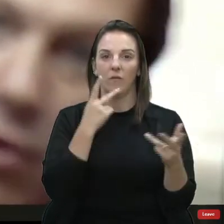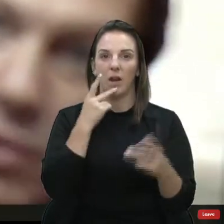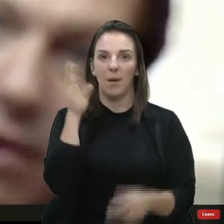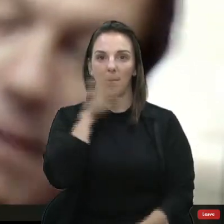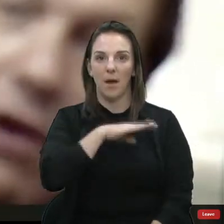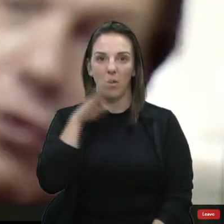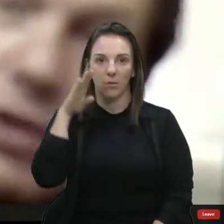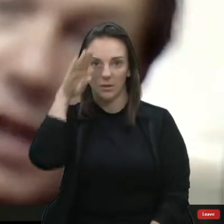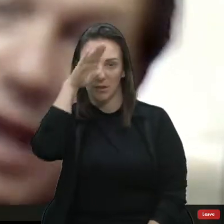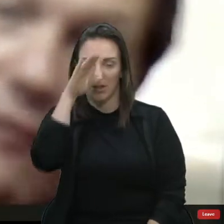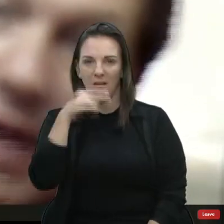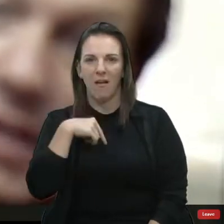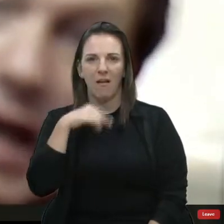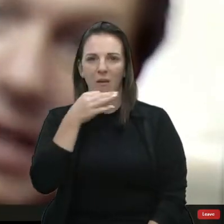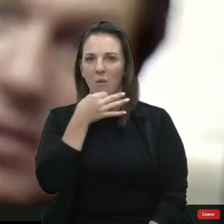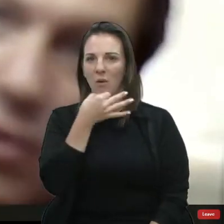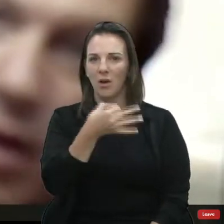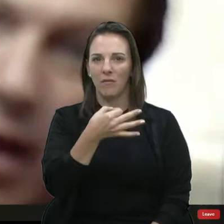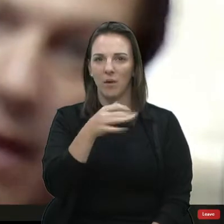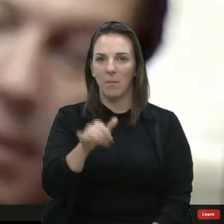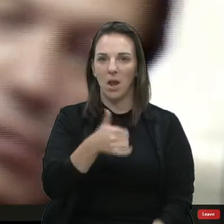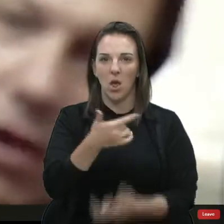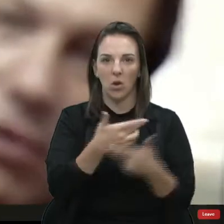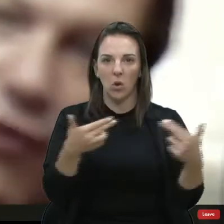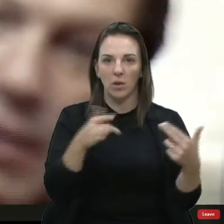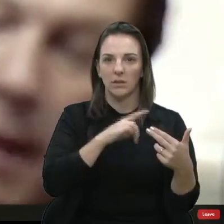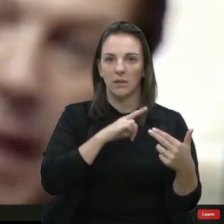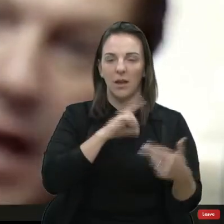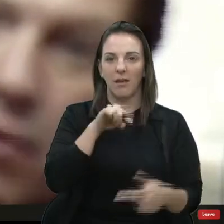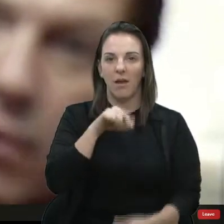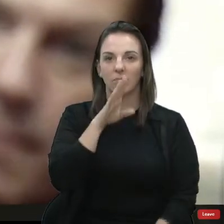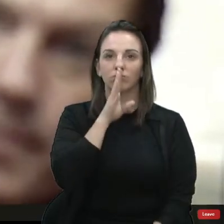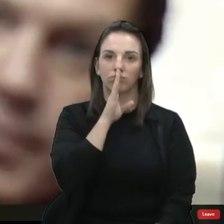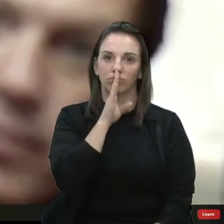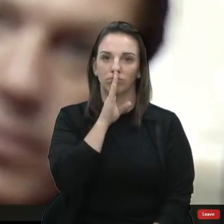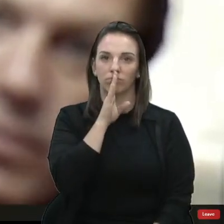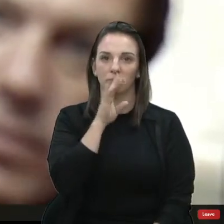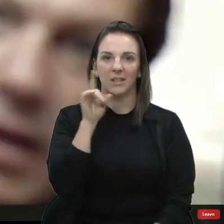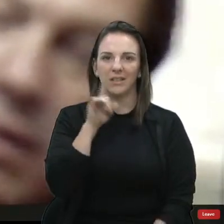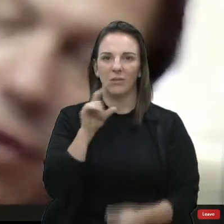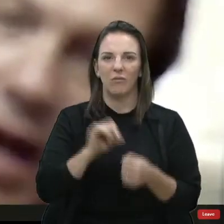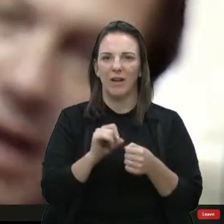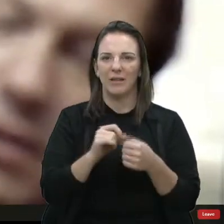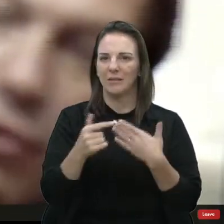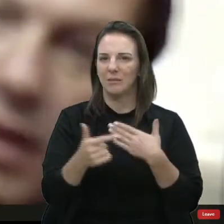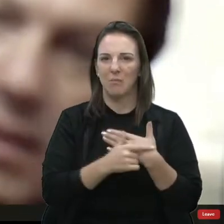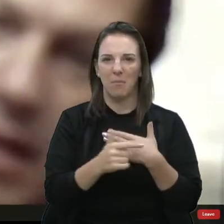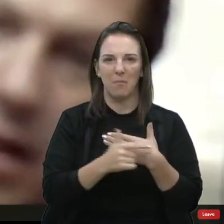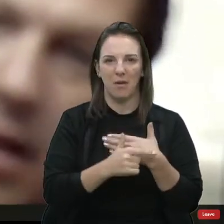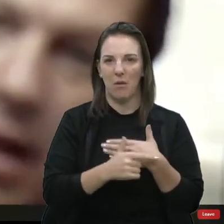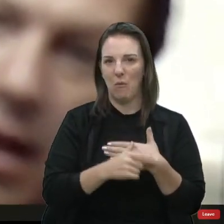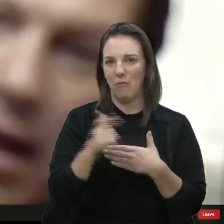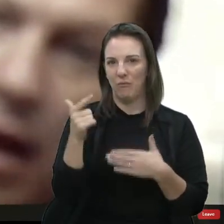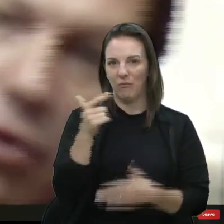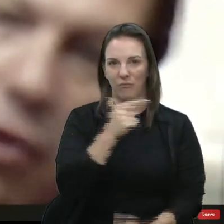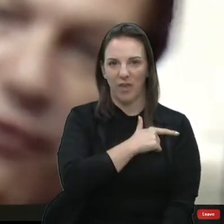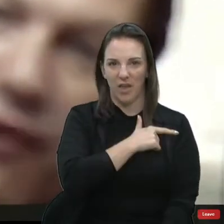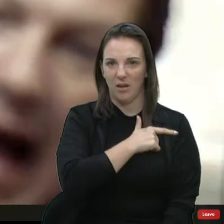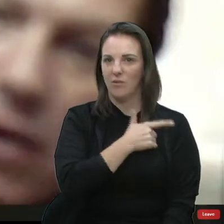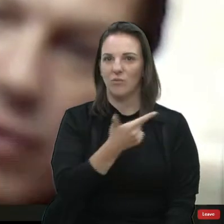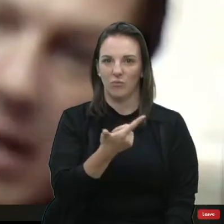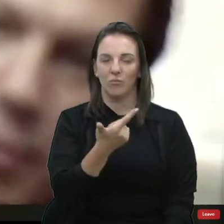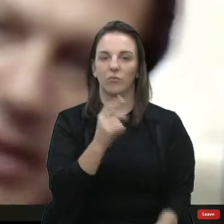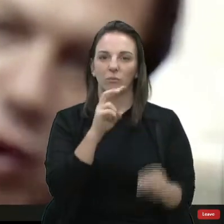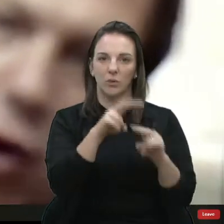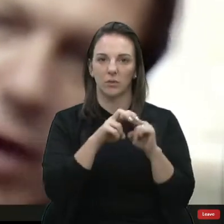escabroso. A melhor coisa que tem é ficar em silêncio. Pelo menos não faz papelão. Então, era isso que eu queria dizer. Eu não